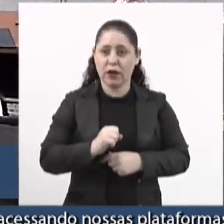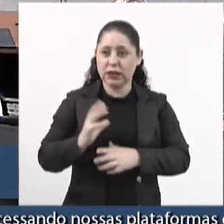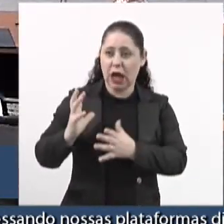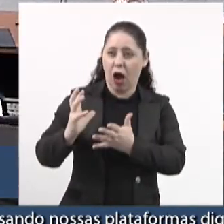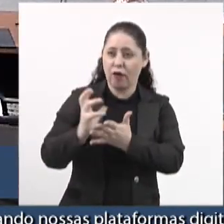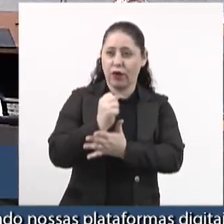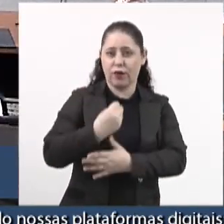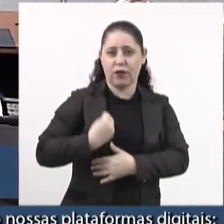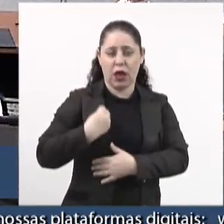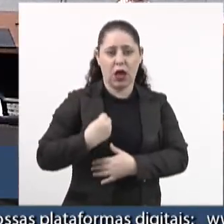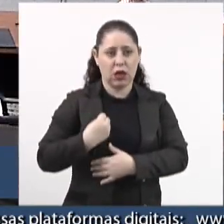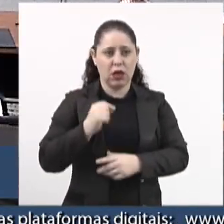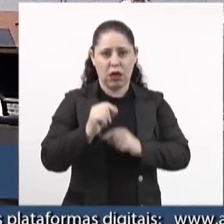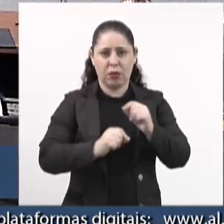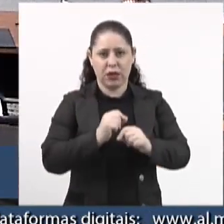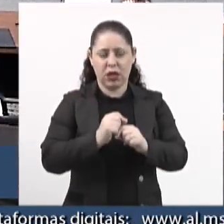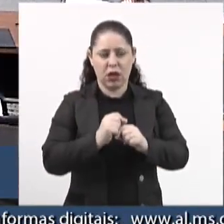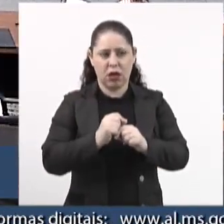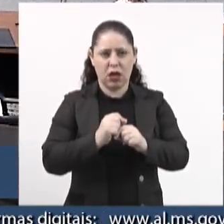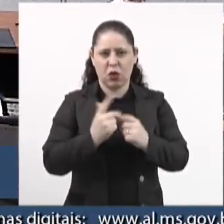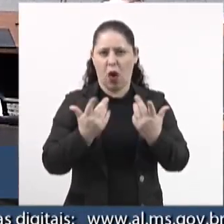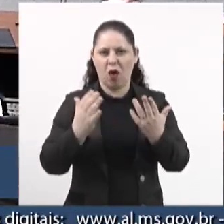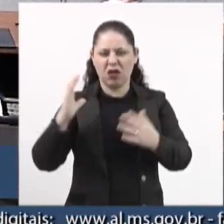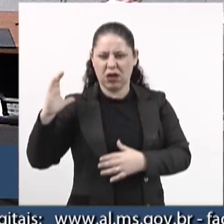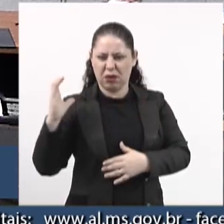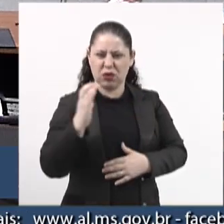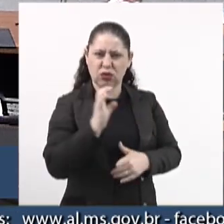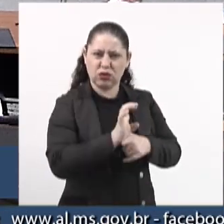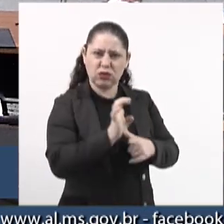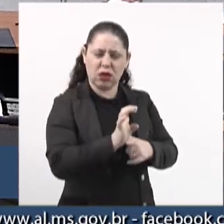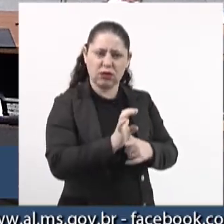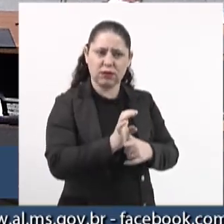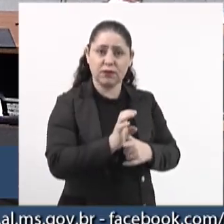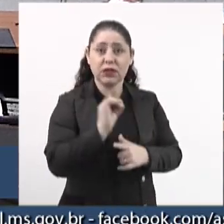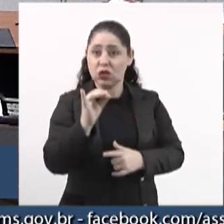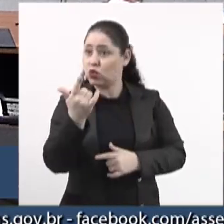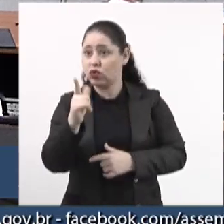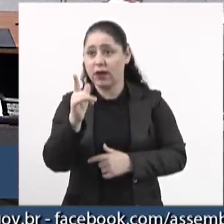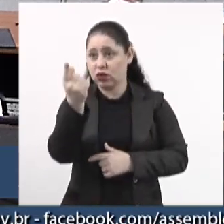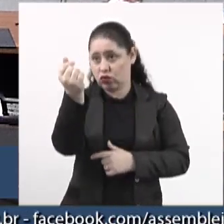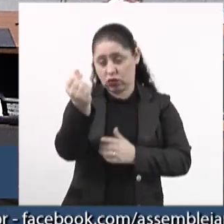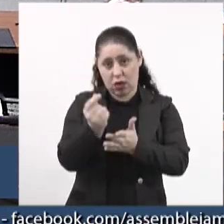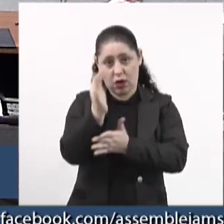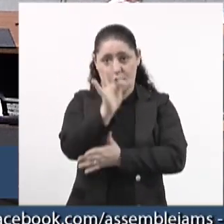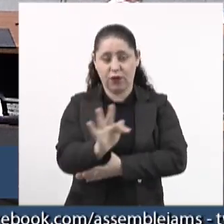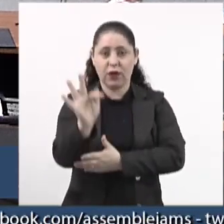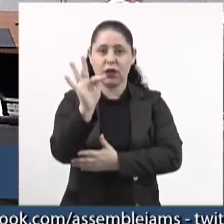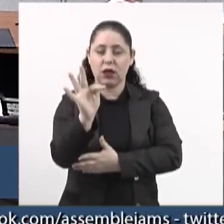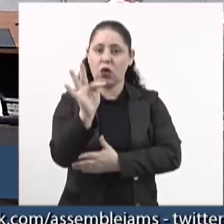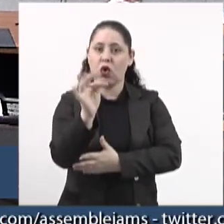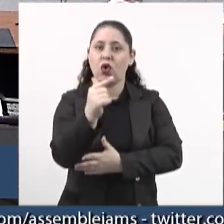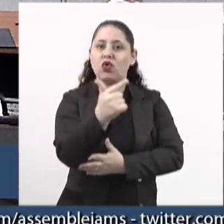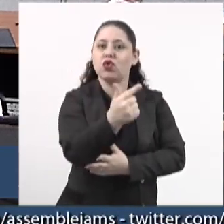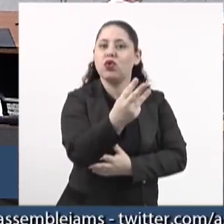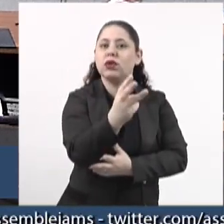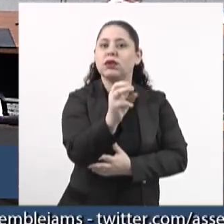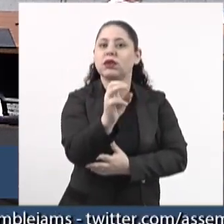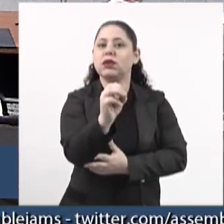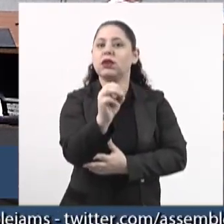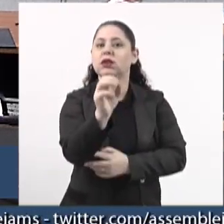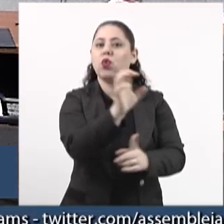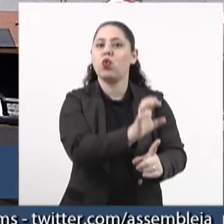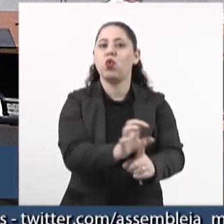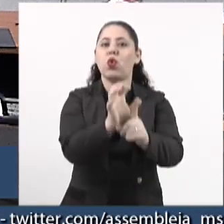para vilões do Estado. Mesmo que não tivesse o dinheiro federal, não é R$,3 de